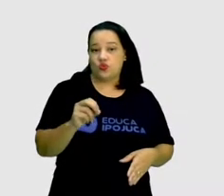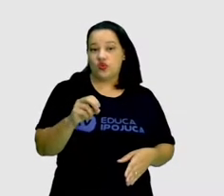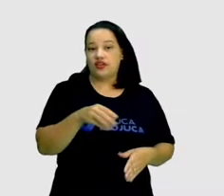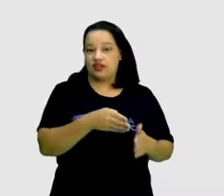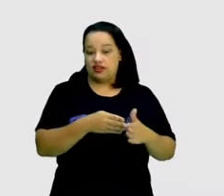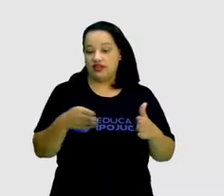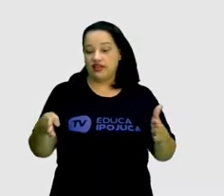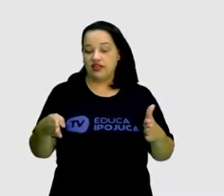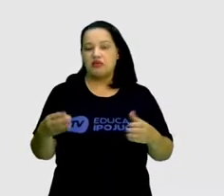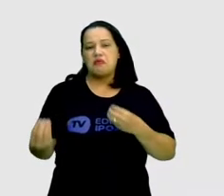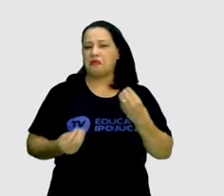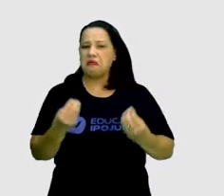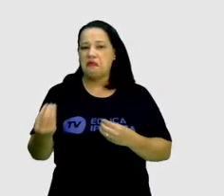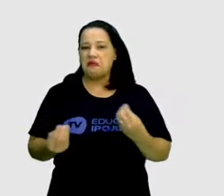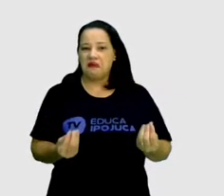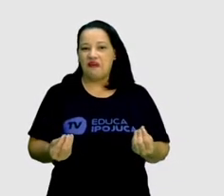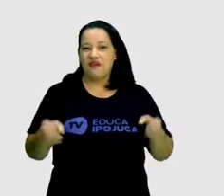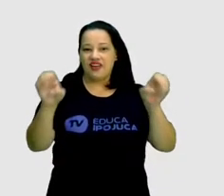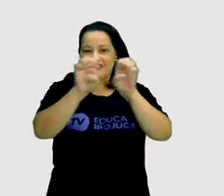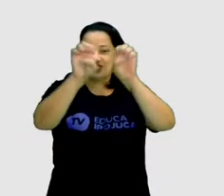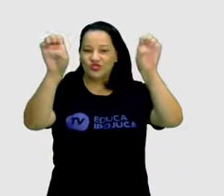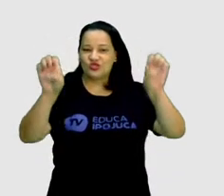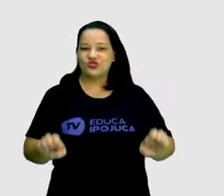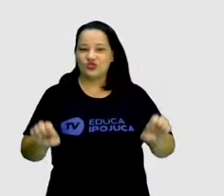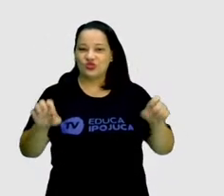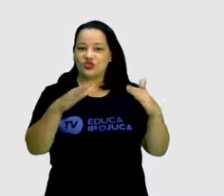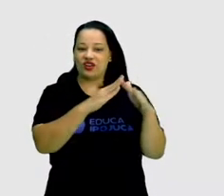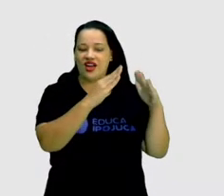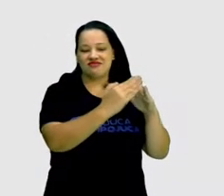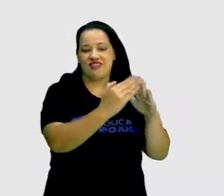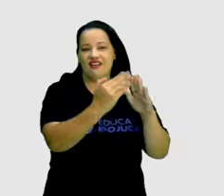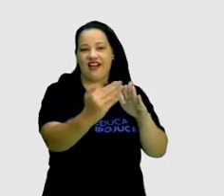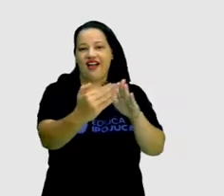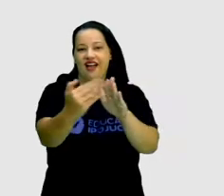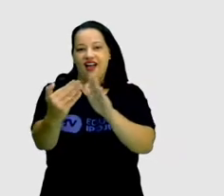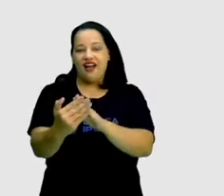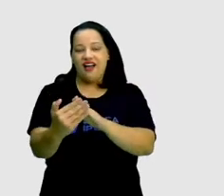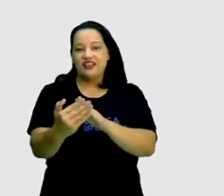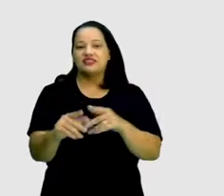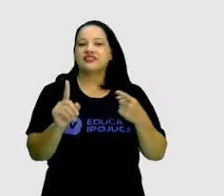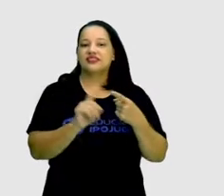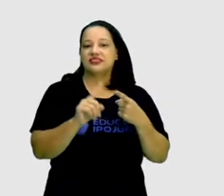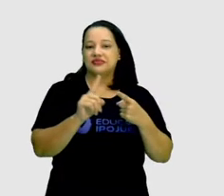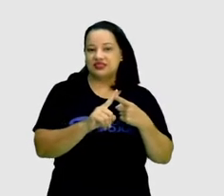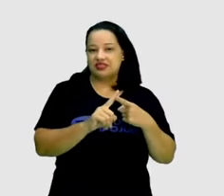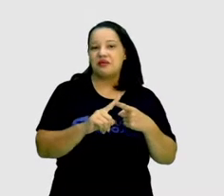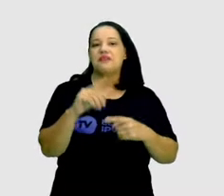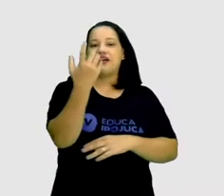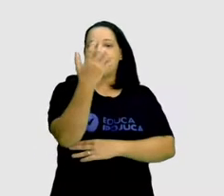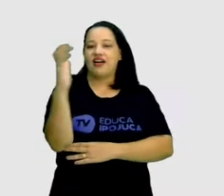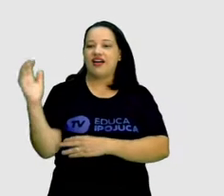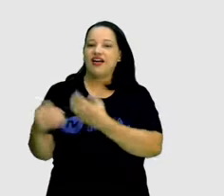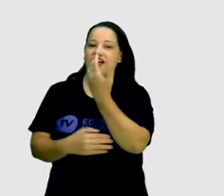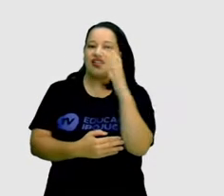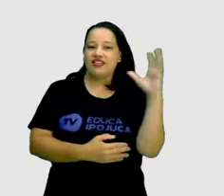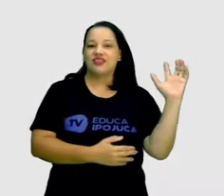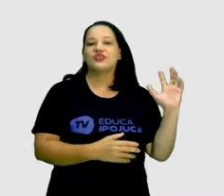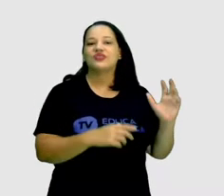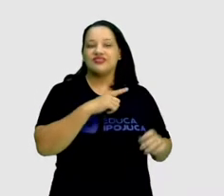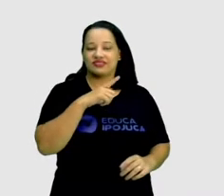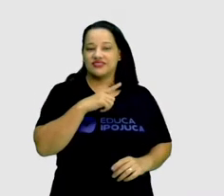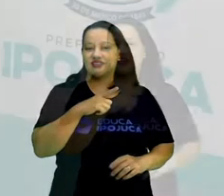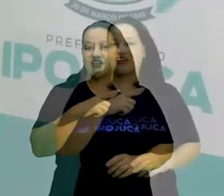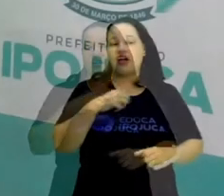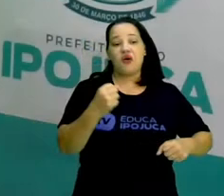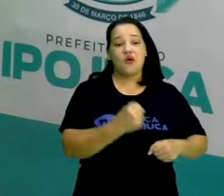a estrutura, tanto da parte das casas, como também, ainda, a parte da natureza. A quantidade de